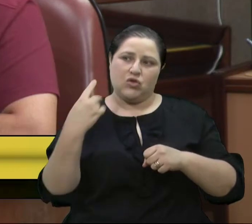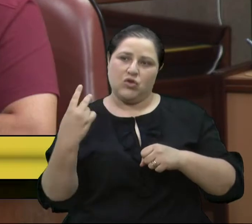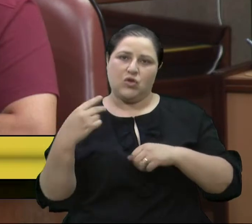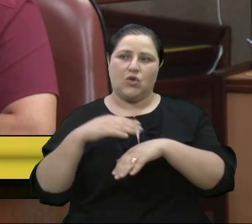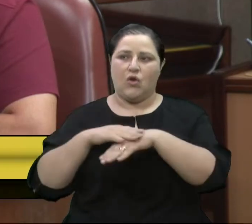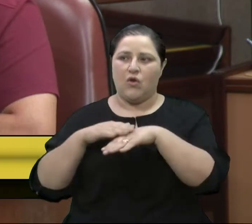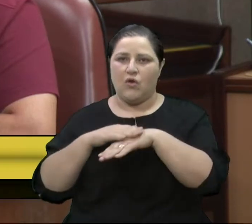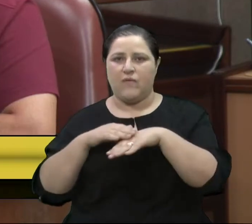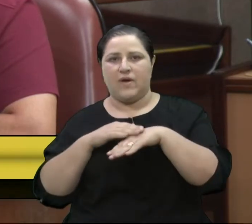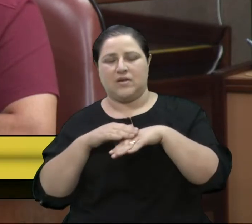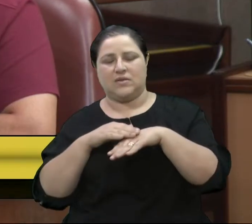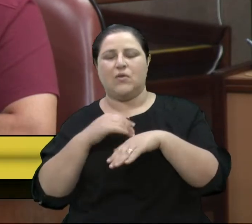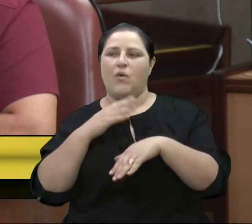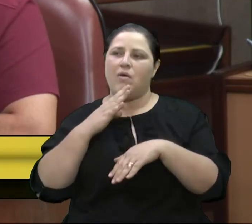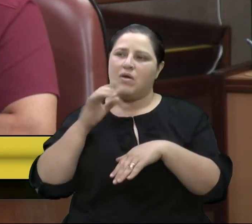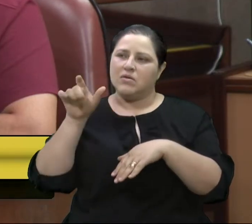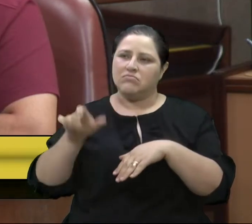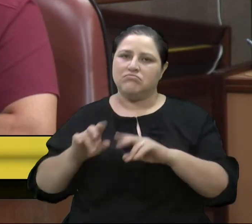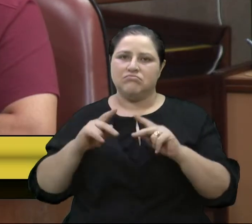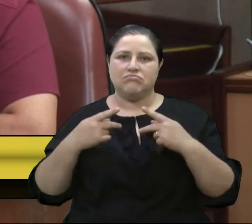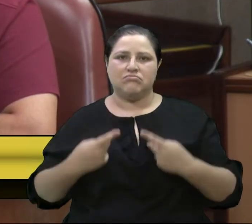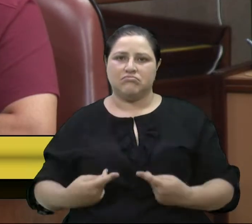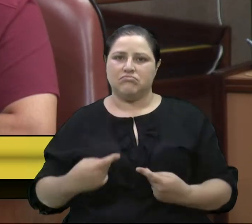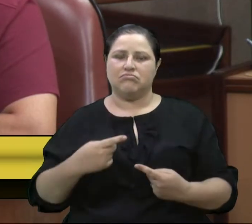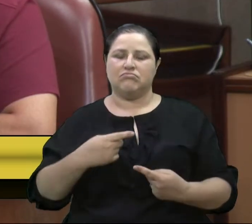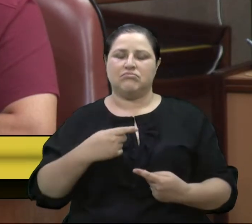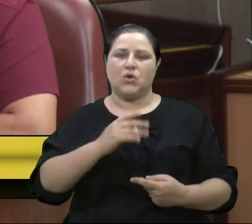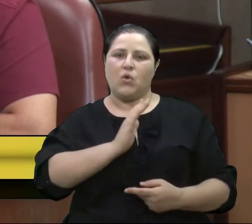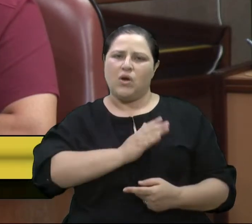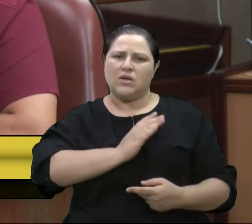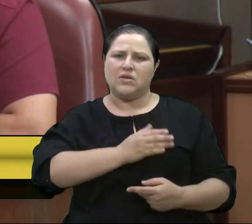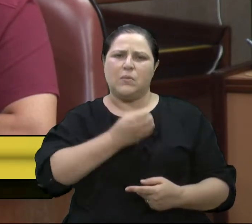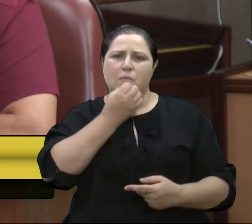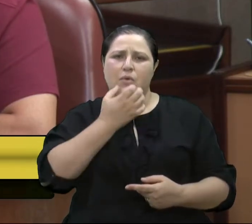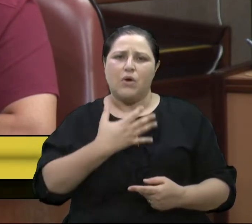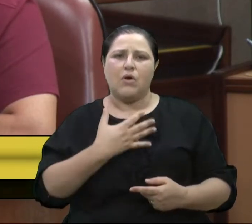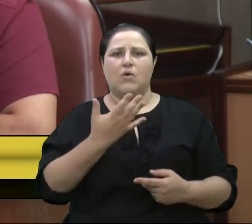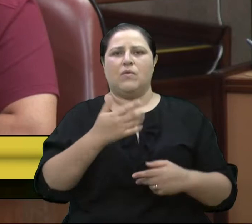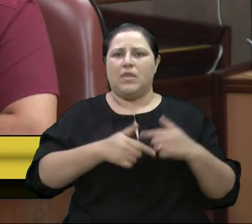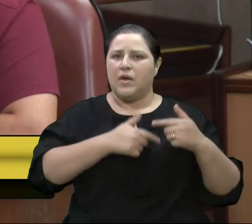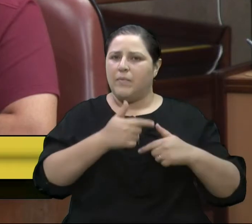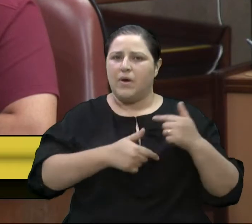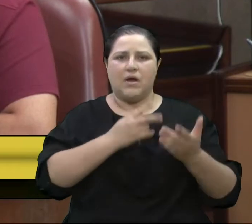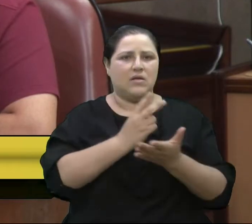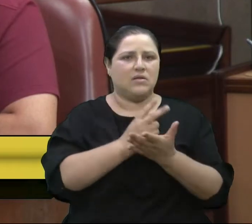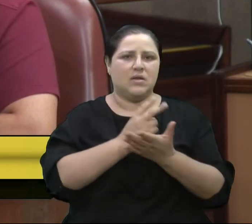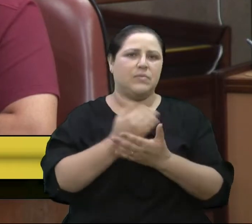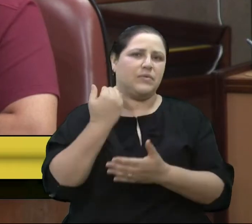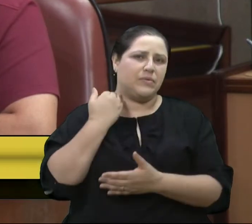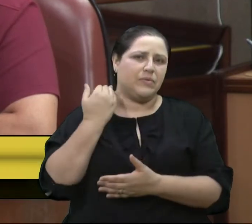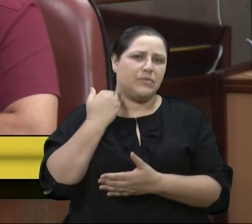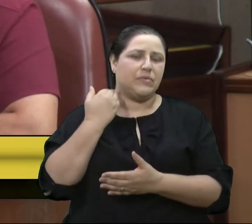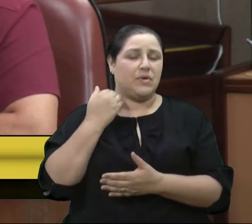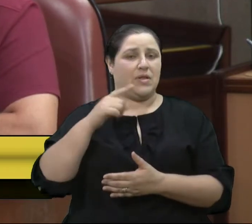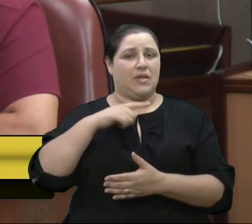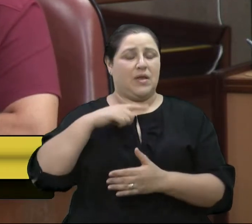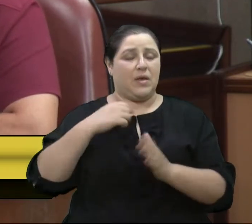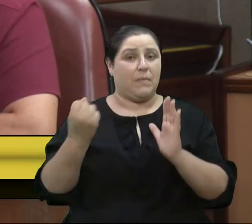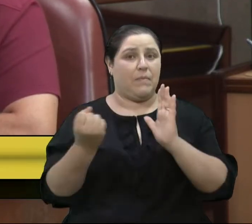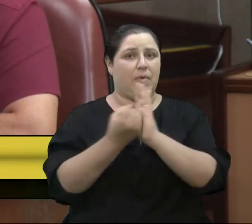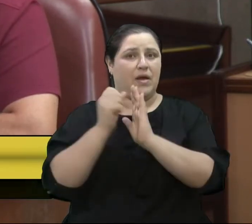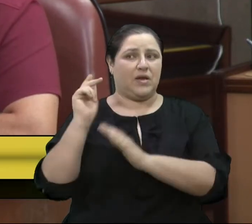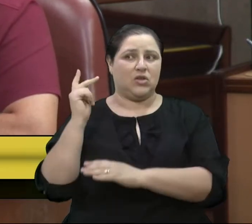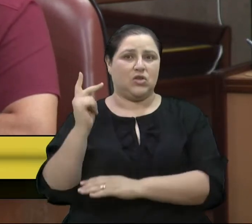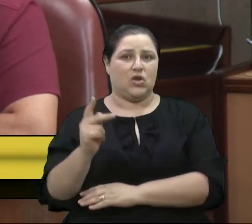uma pessoa do bem, uma pessoa trabalhadora incansavelmente. Então, além do legado político que ele